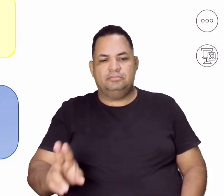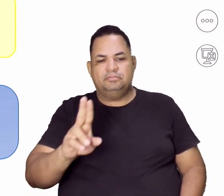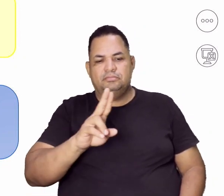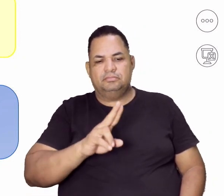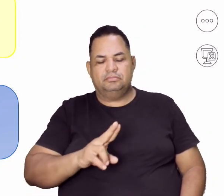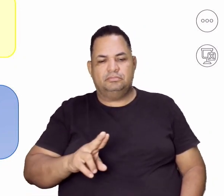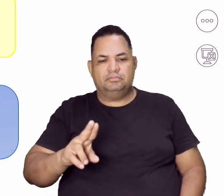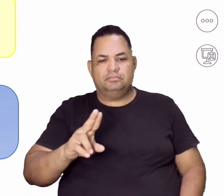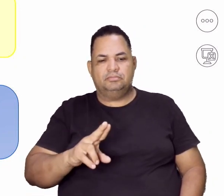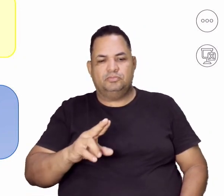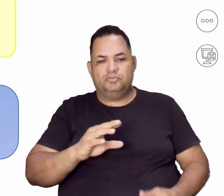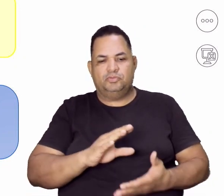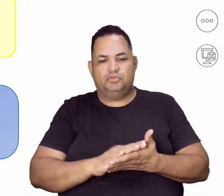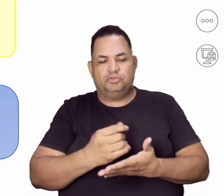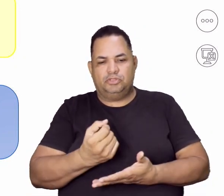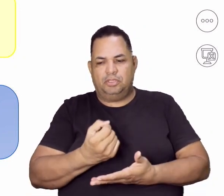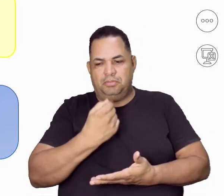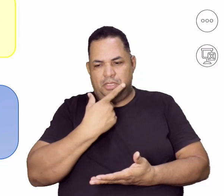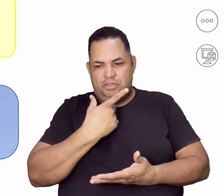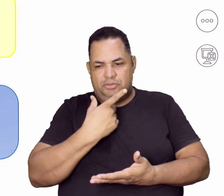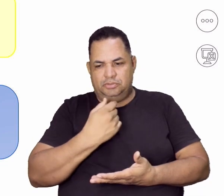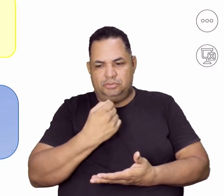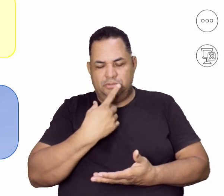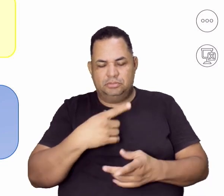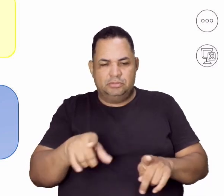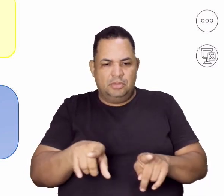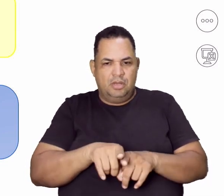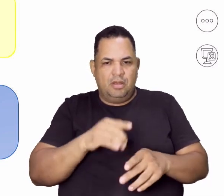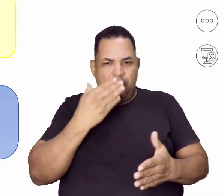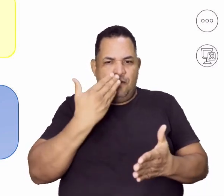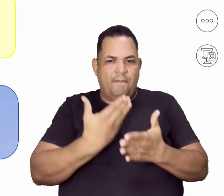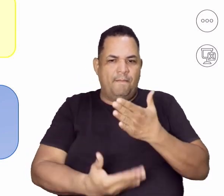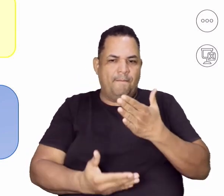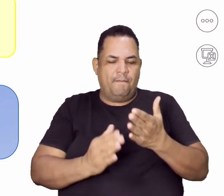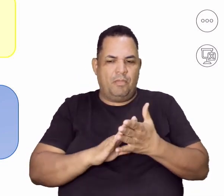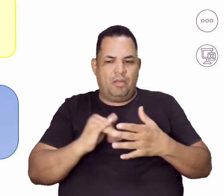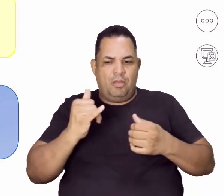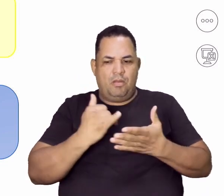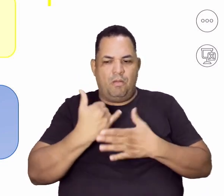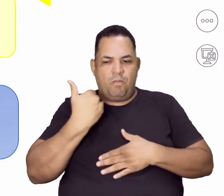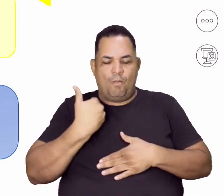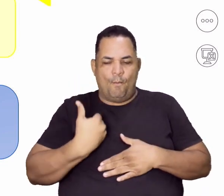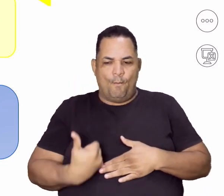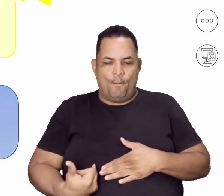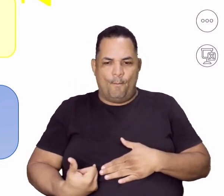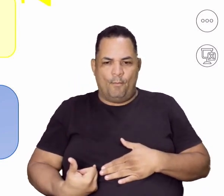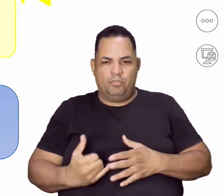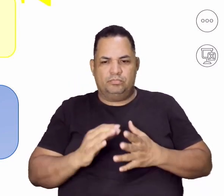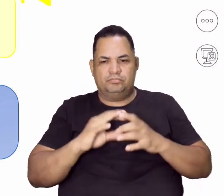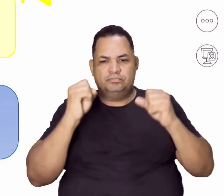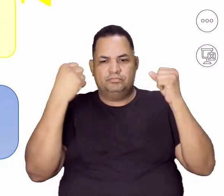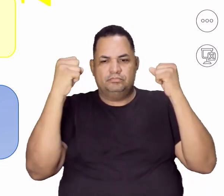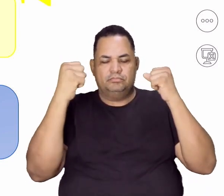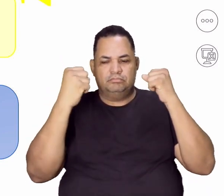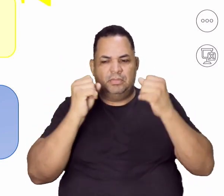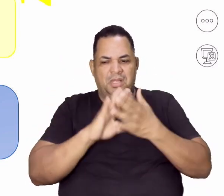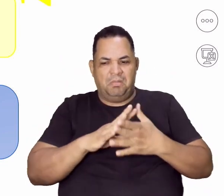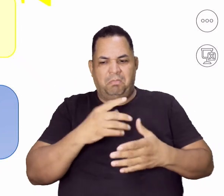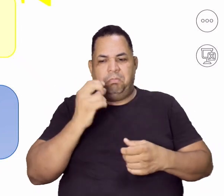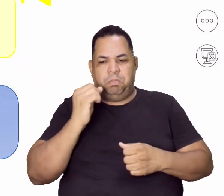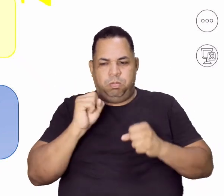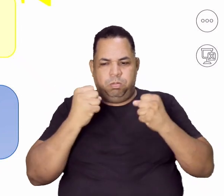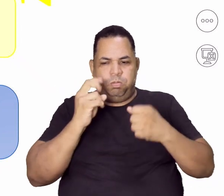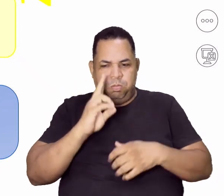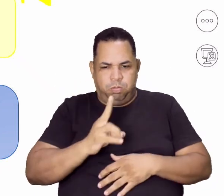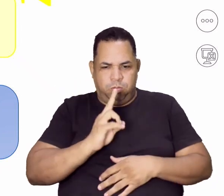inibidores de apetite, a perda constante de peso, exercícios físicos compulsivos